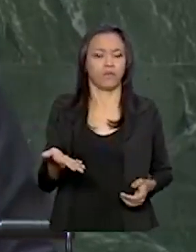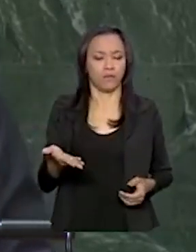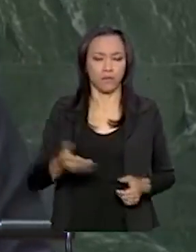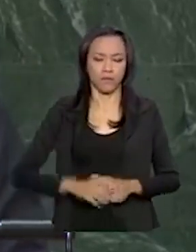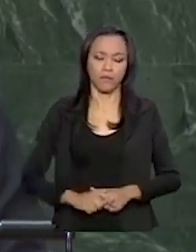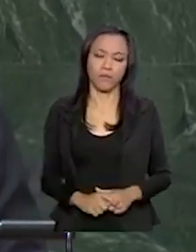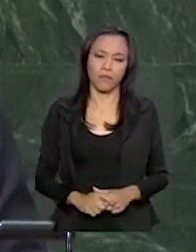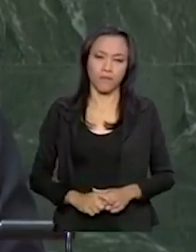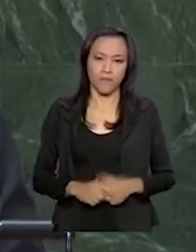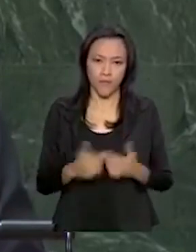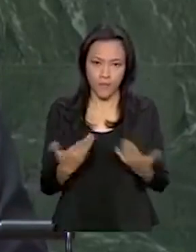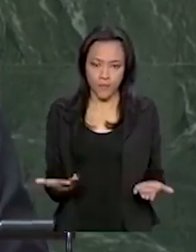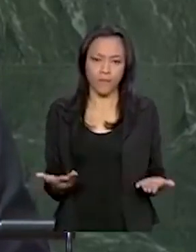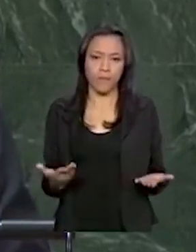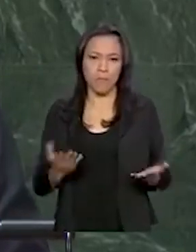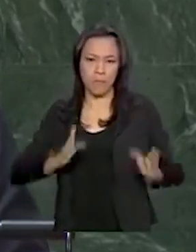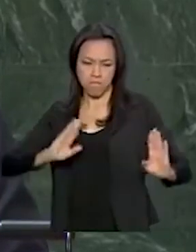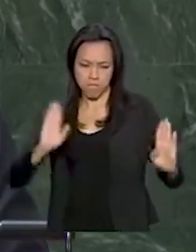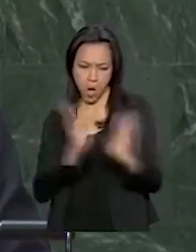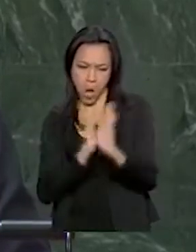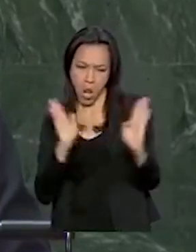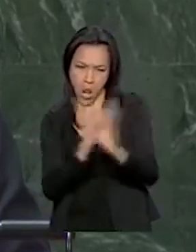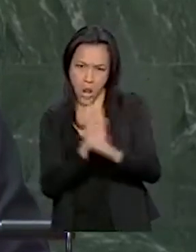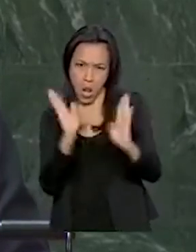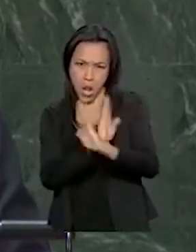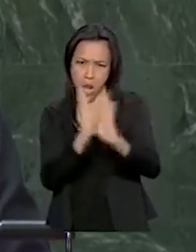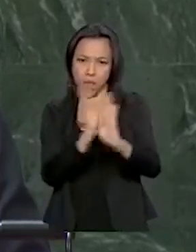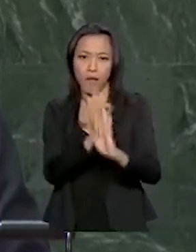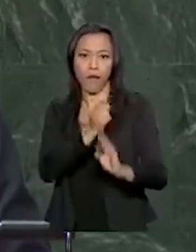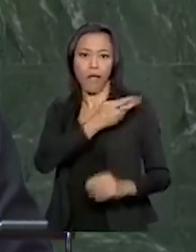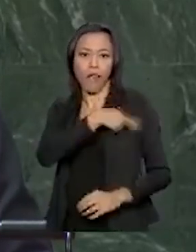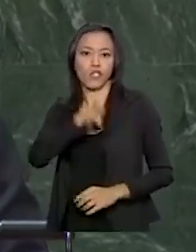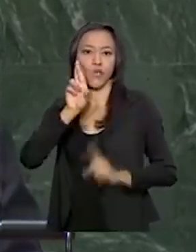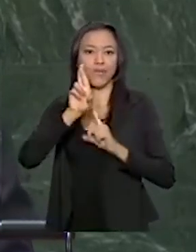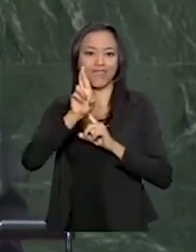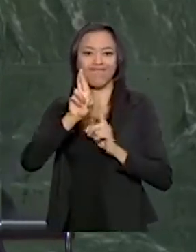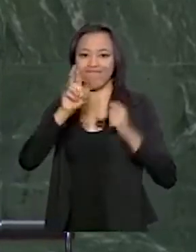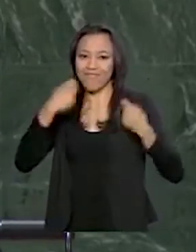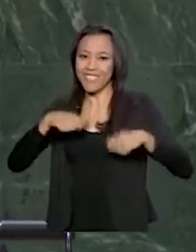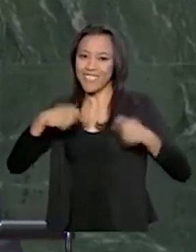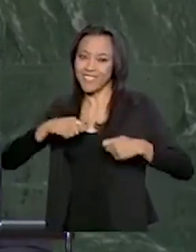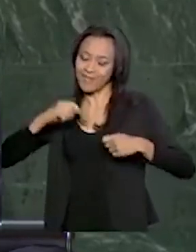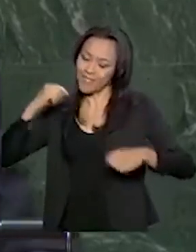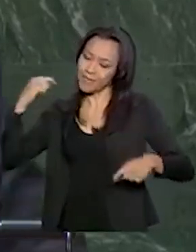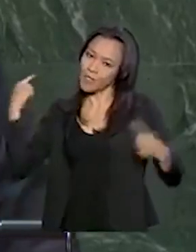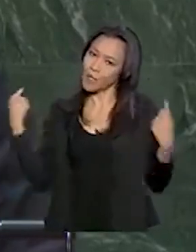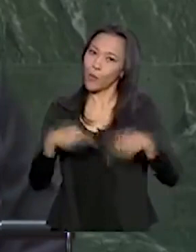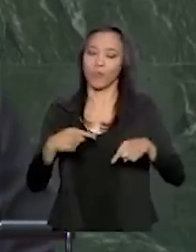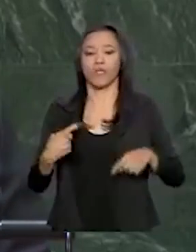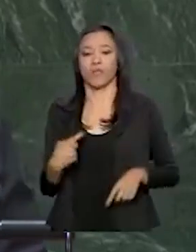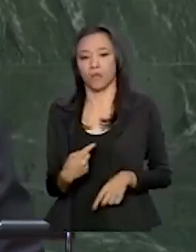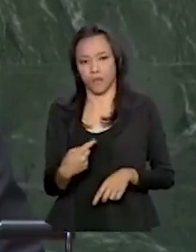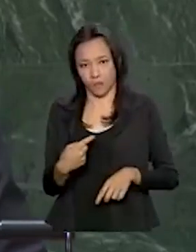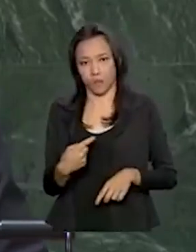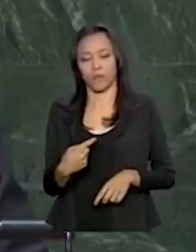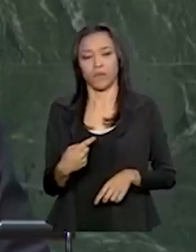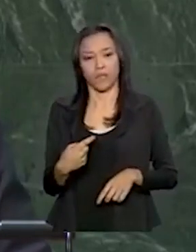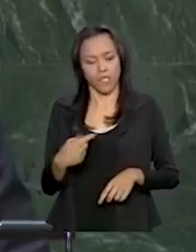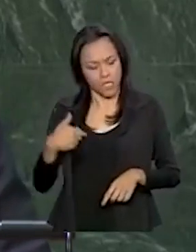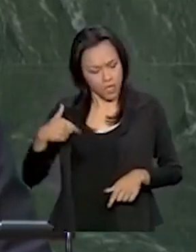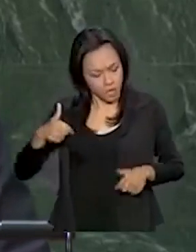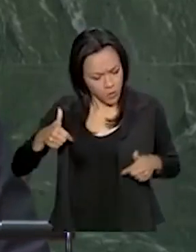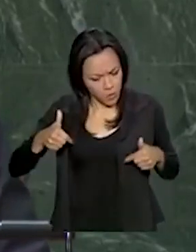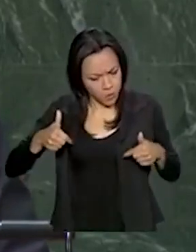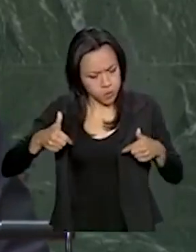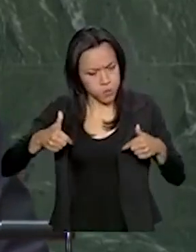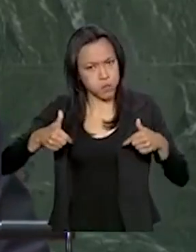A perseguição religiosa é um flagelo que devemos combater, de forma incansável.